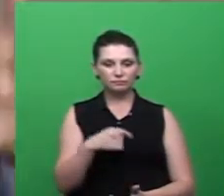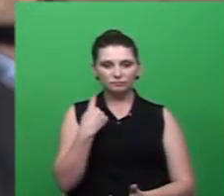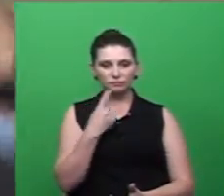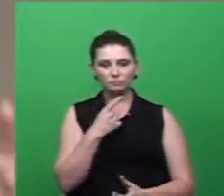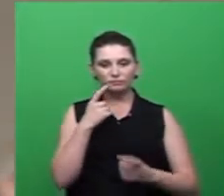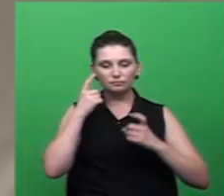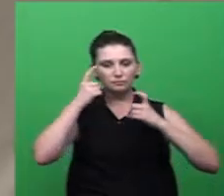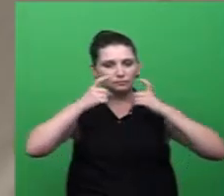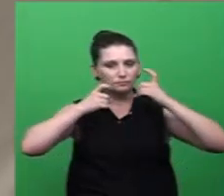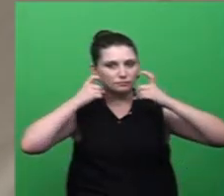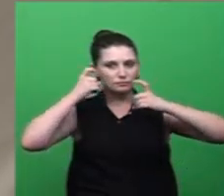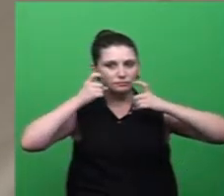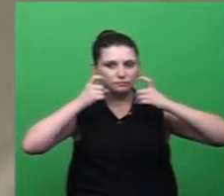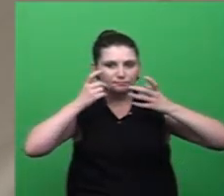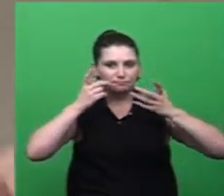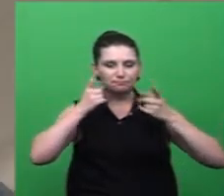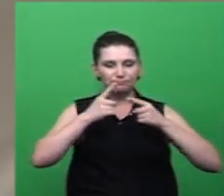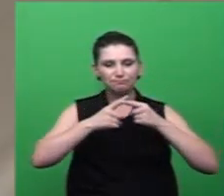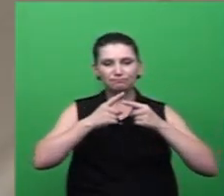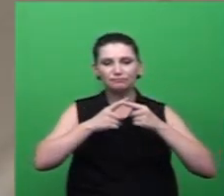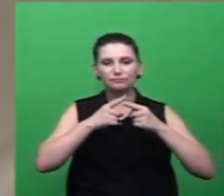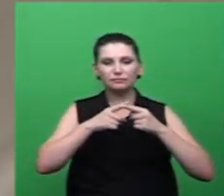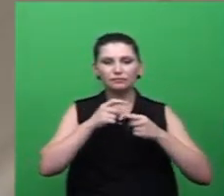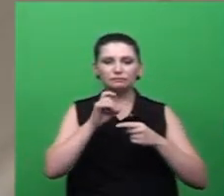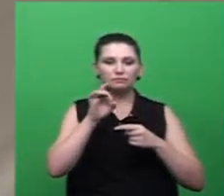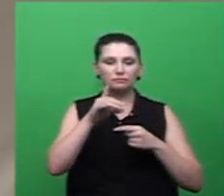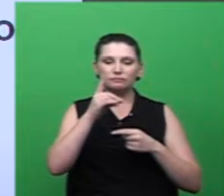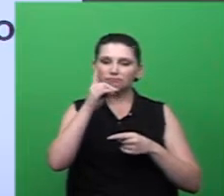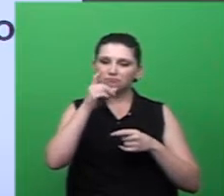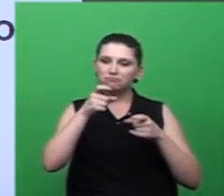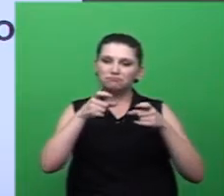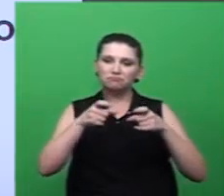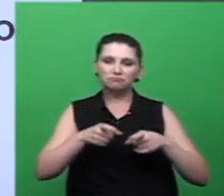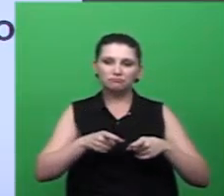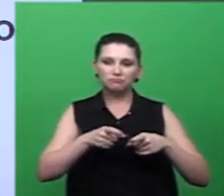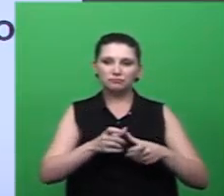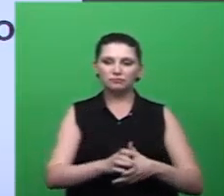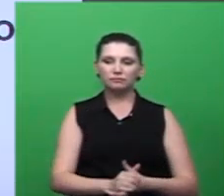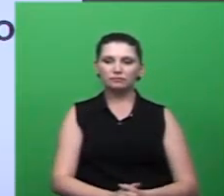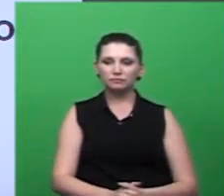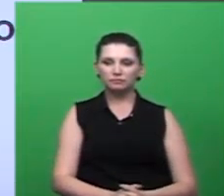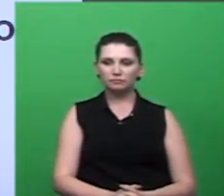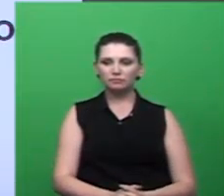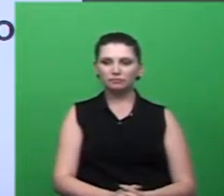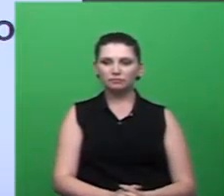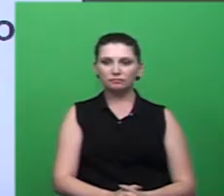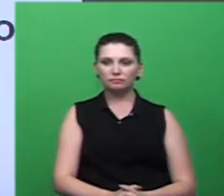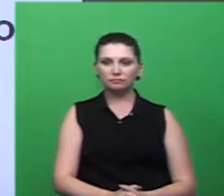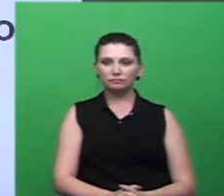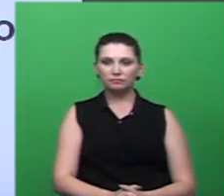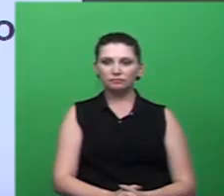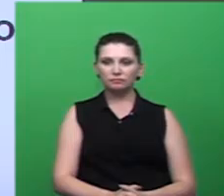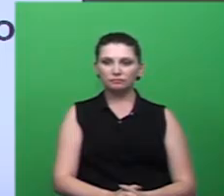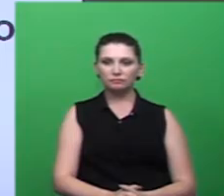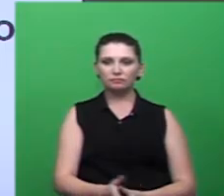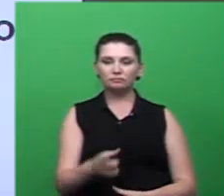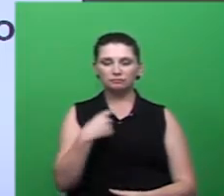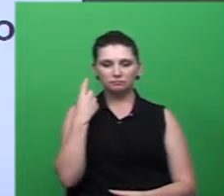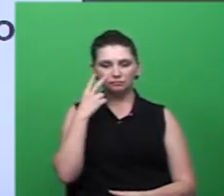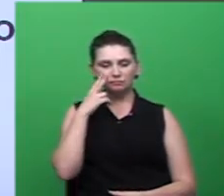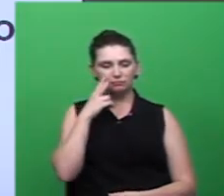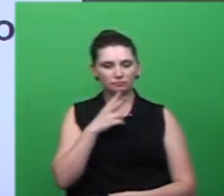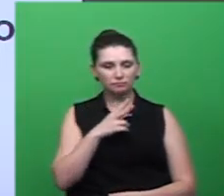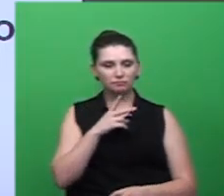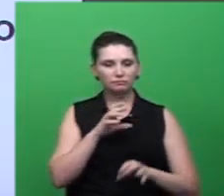Aquilo ali é um depósito só dentro do raio de 300 metros. Então, nós avaliando